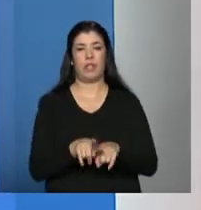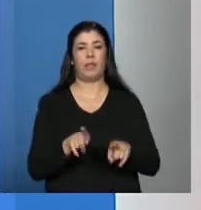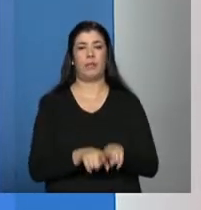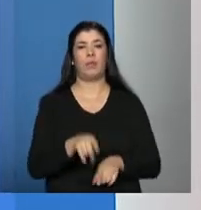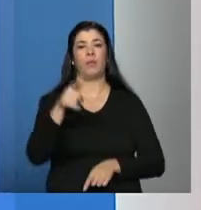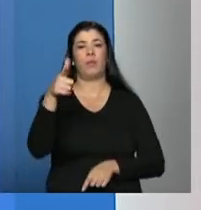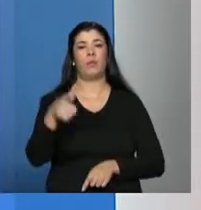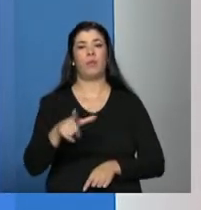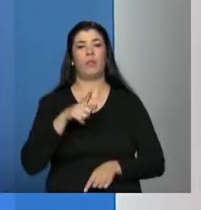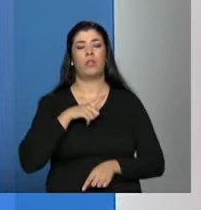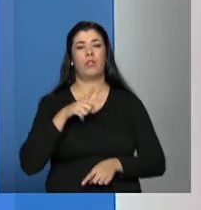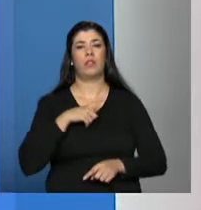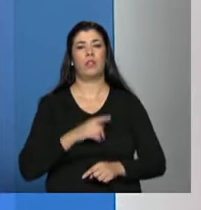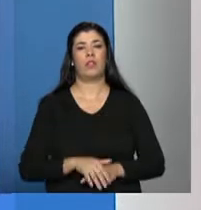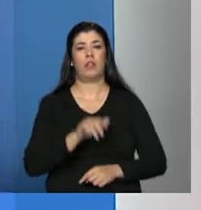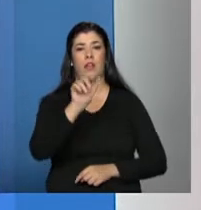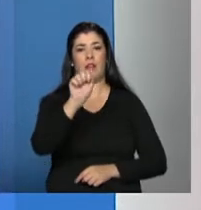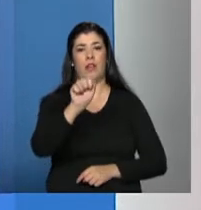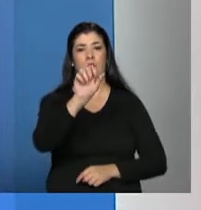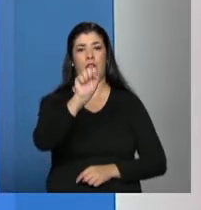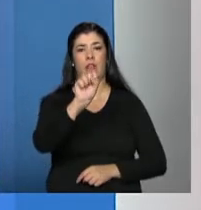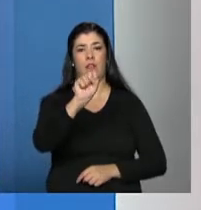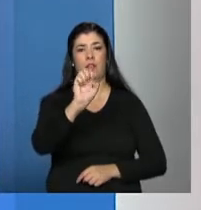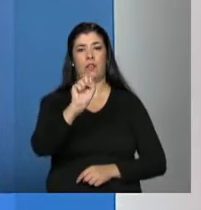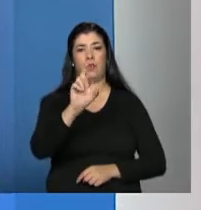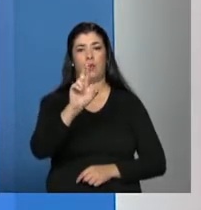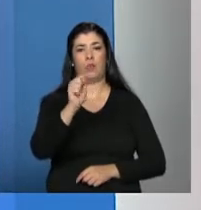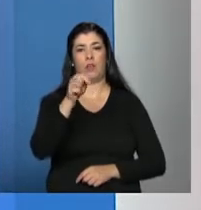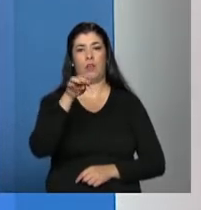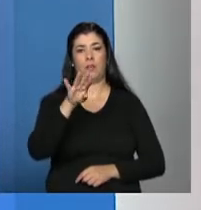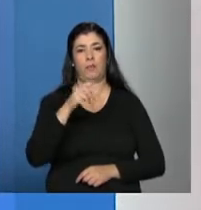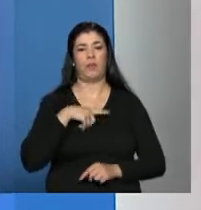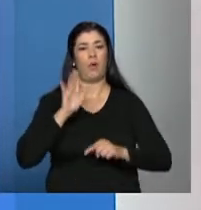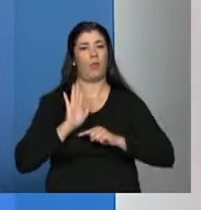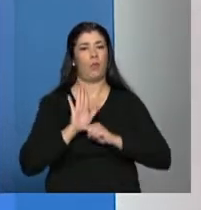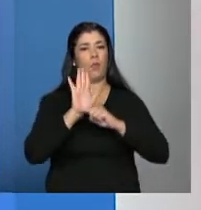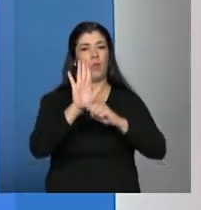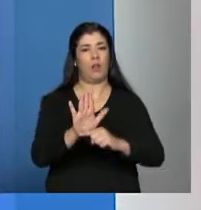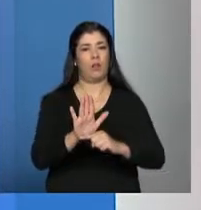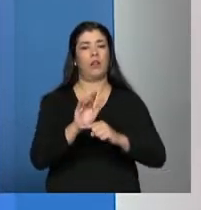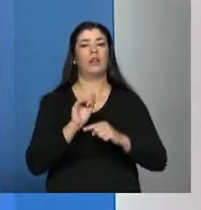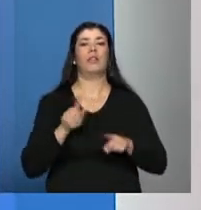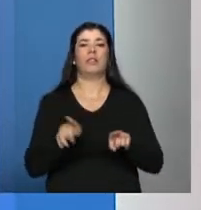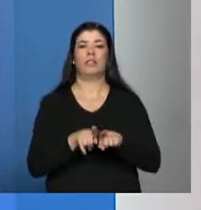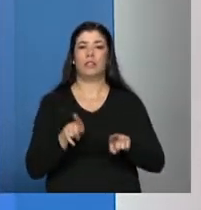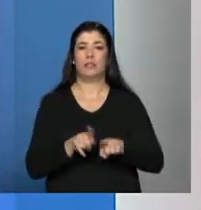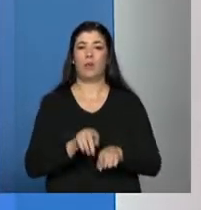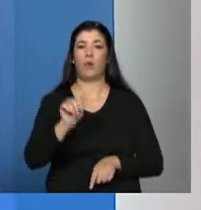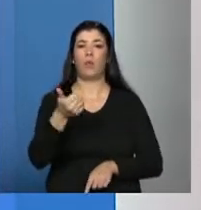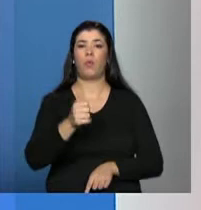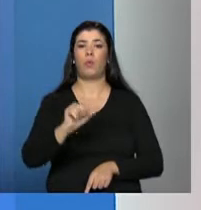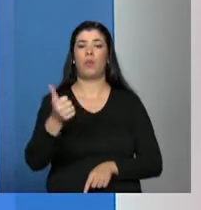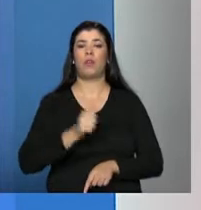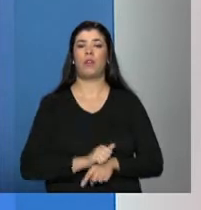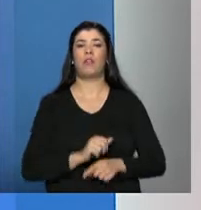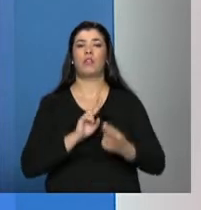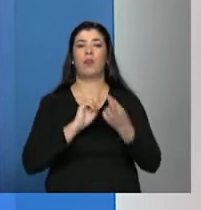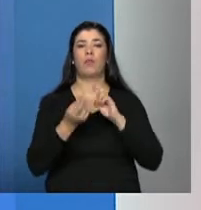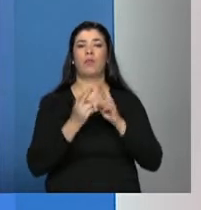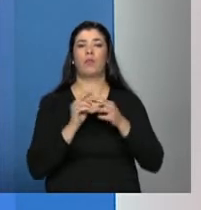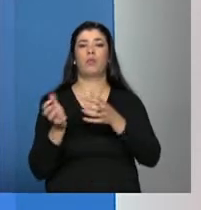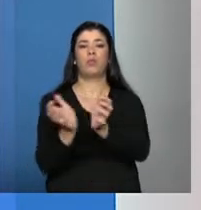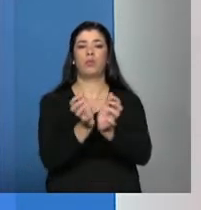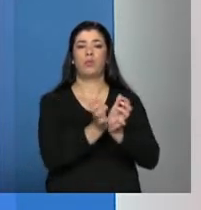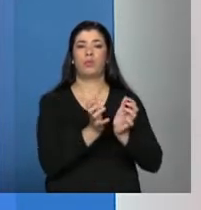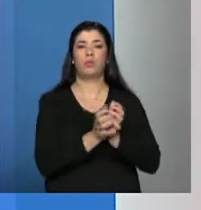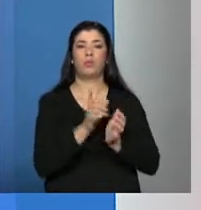assessoramento, essa é uma entidade que qualifica, que ajuda o sistema a qualificar a rede. Então estão lá entidades